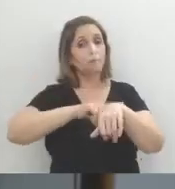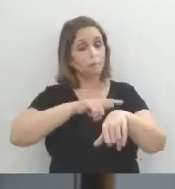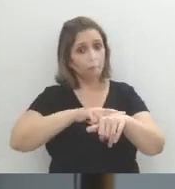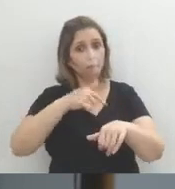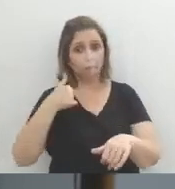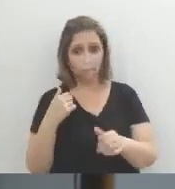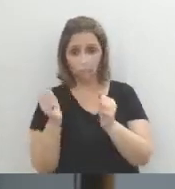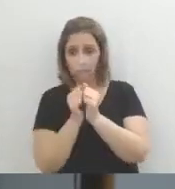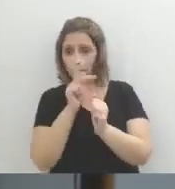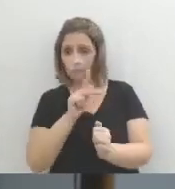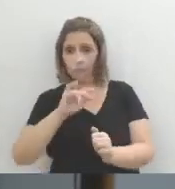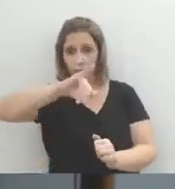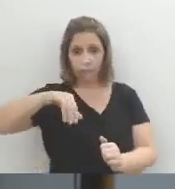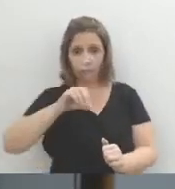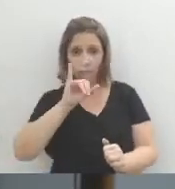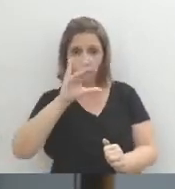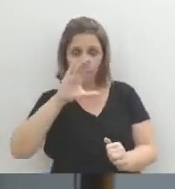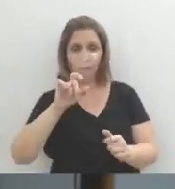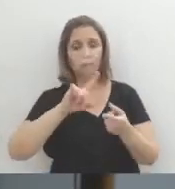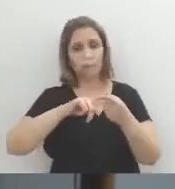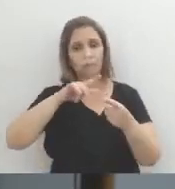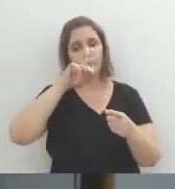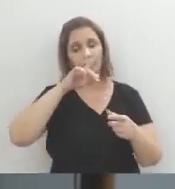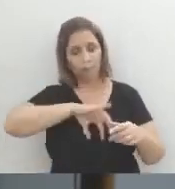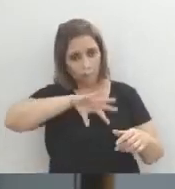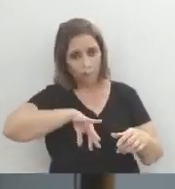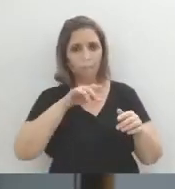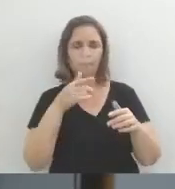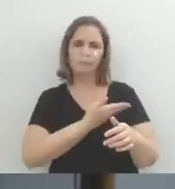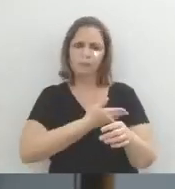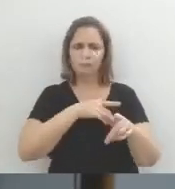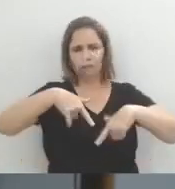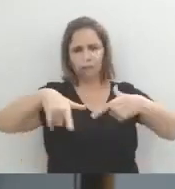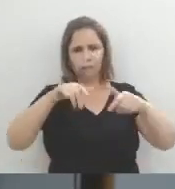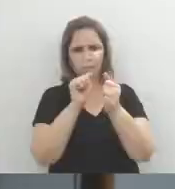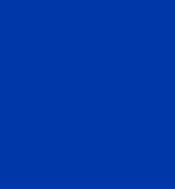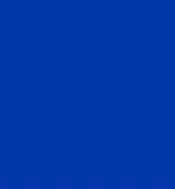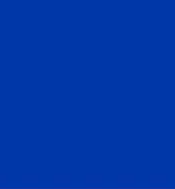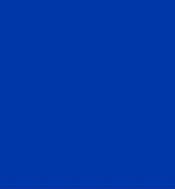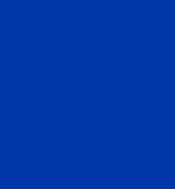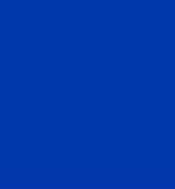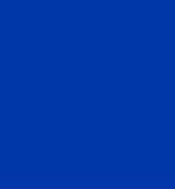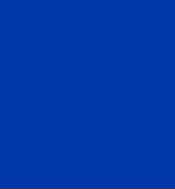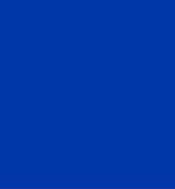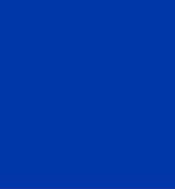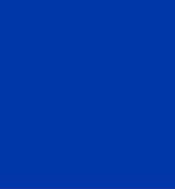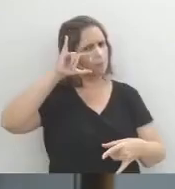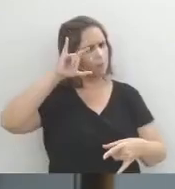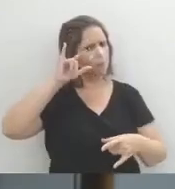eu e a professora Joyce, também de língua portuguesa e literatura, minha colega de trabalho, faremos uma live no meu Instagram